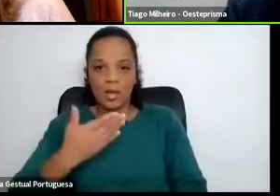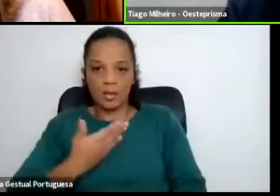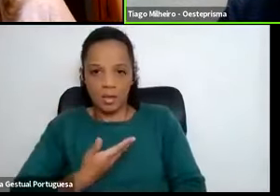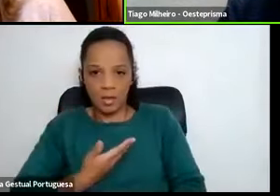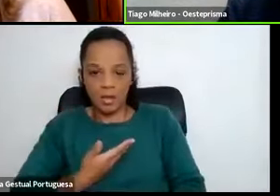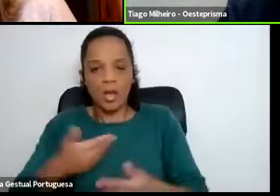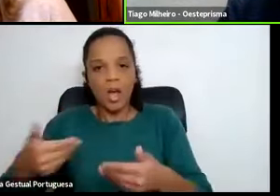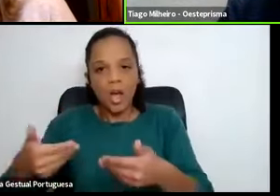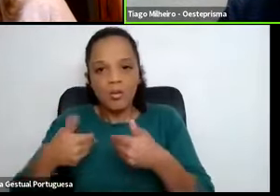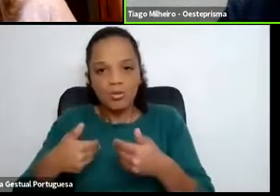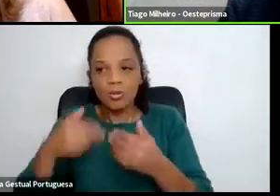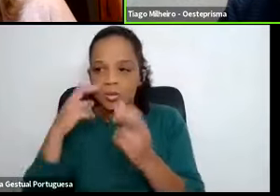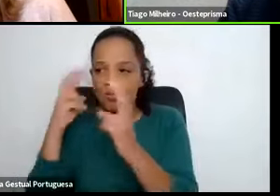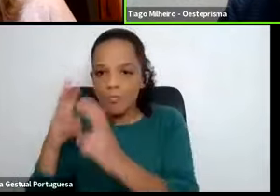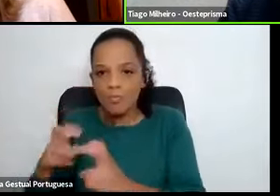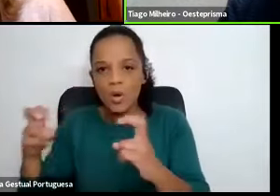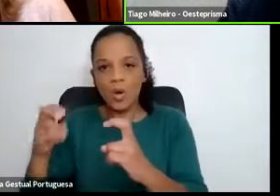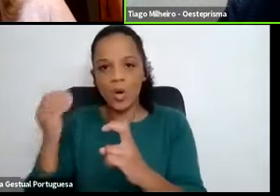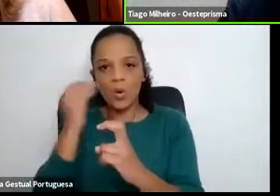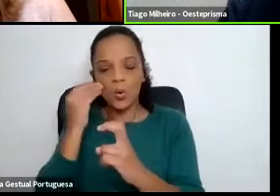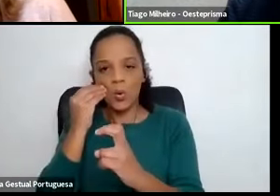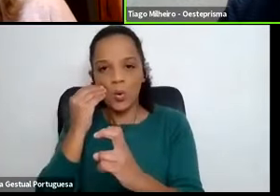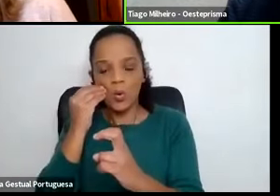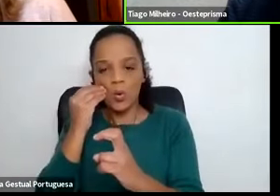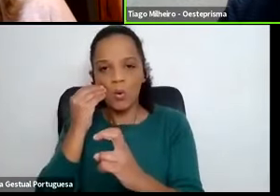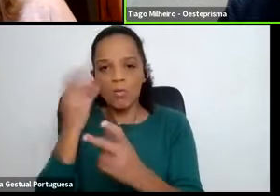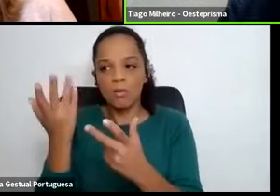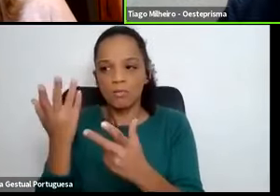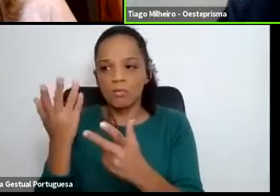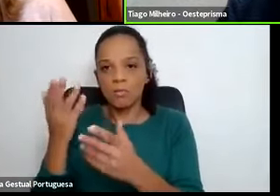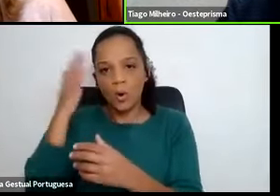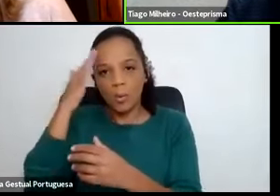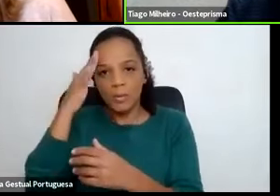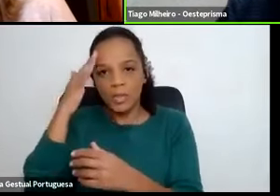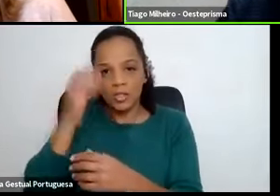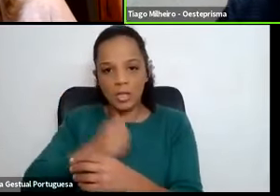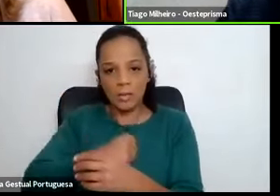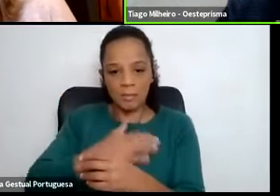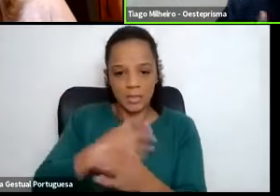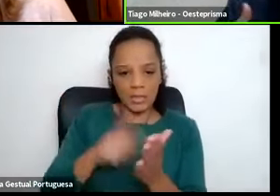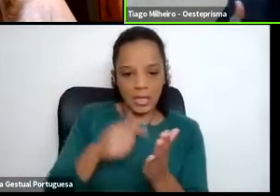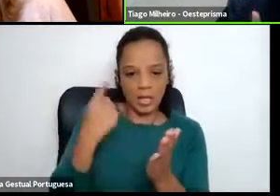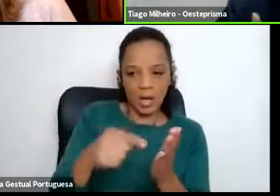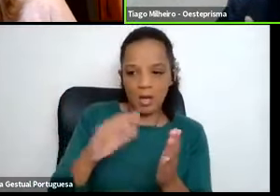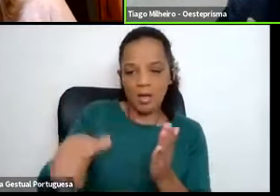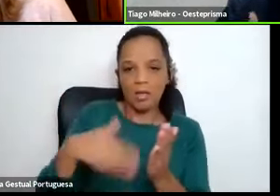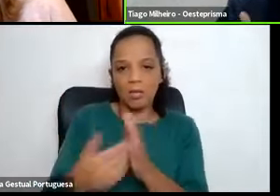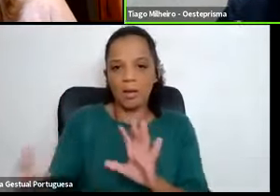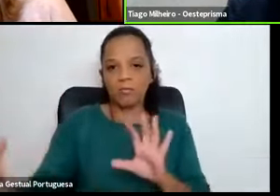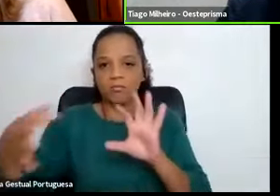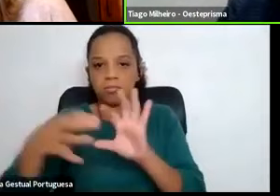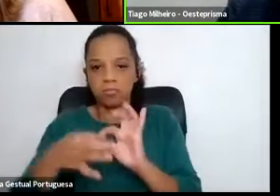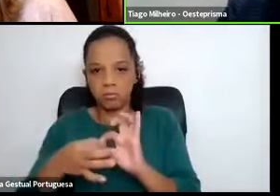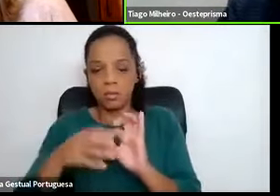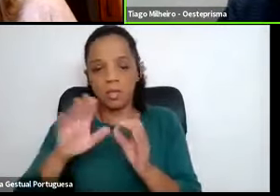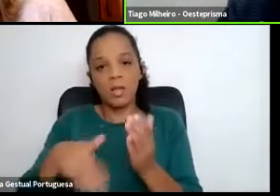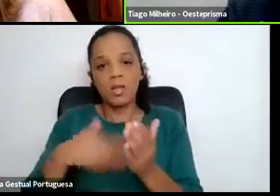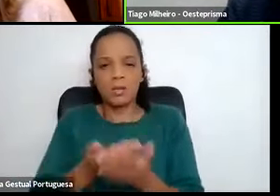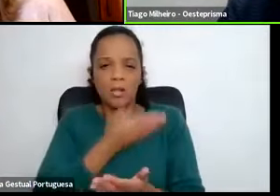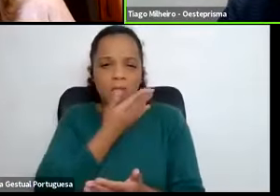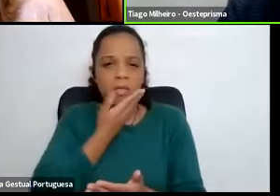e a fazer esse match de competências que a empresa precisa e, portanto, ajuda, depois, a facilitar muito mais